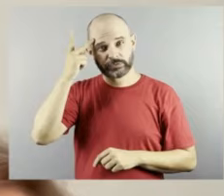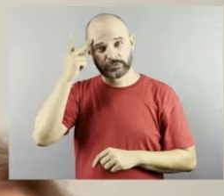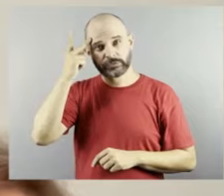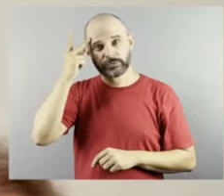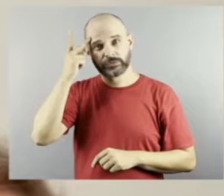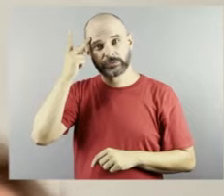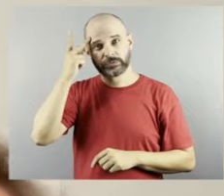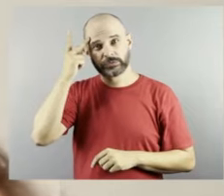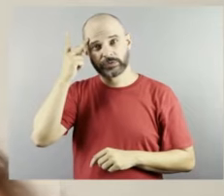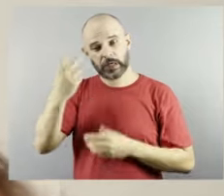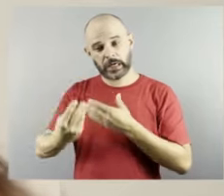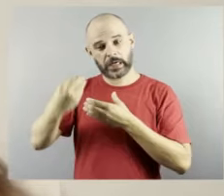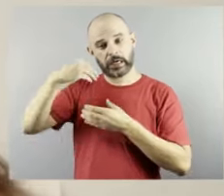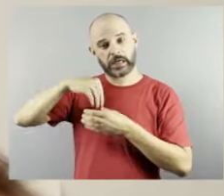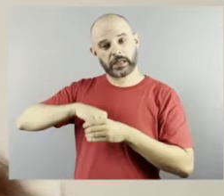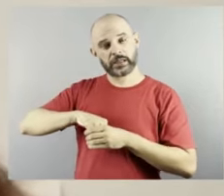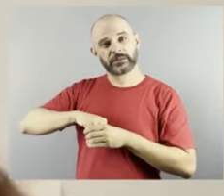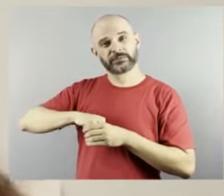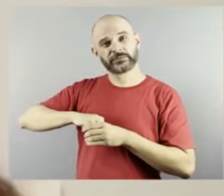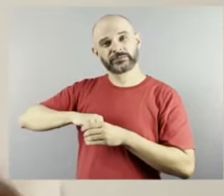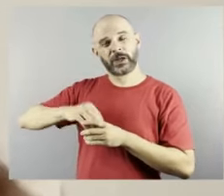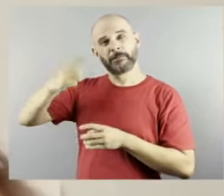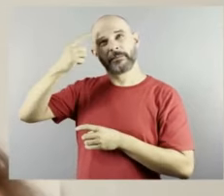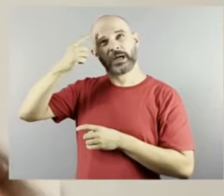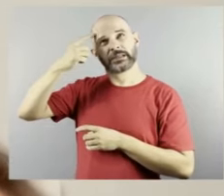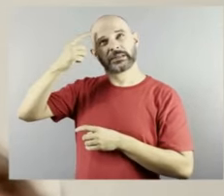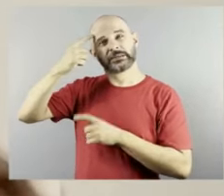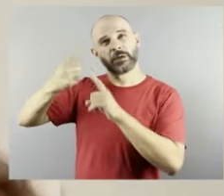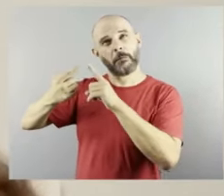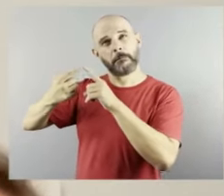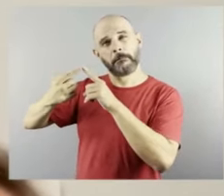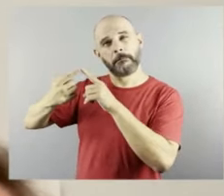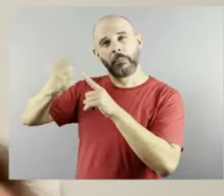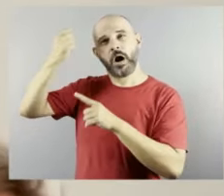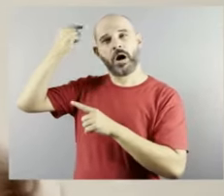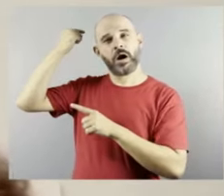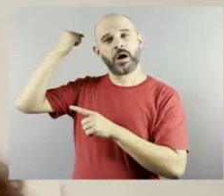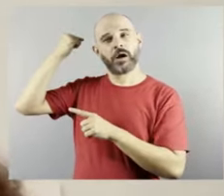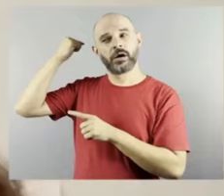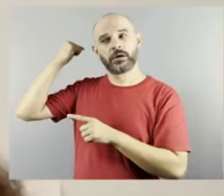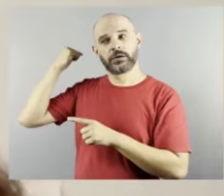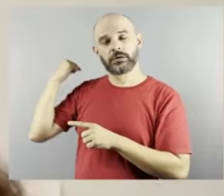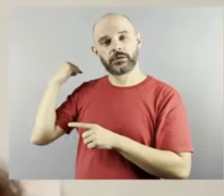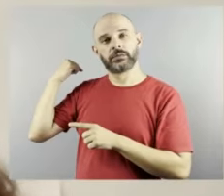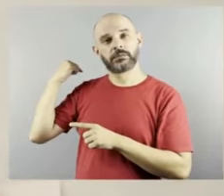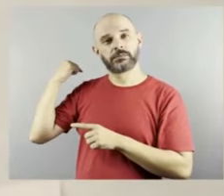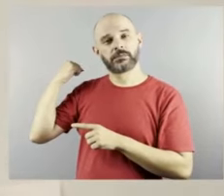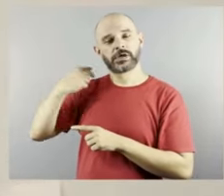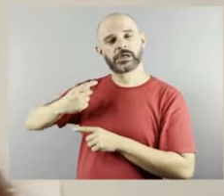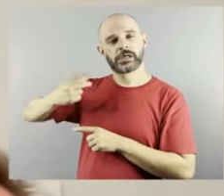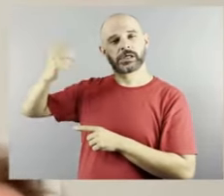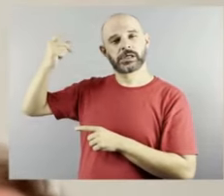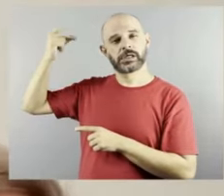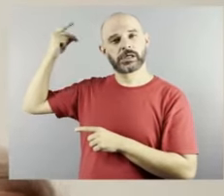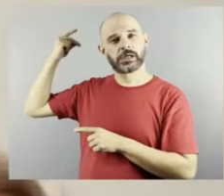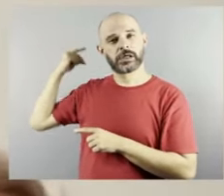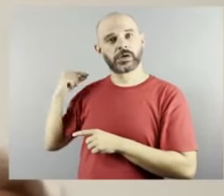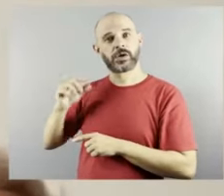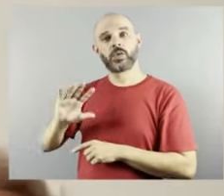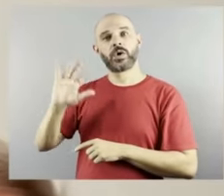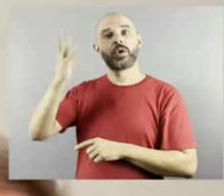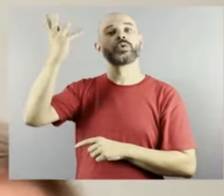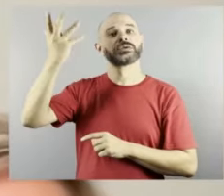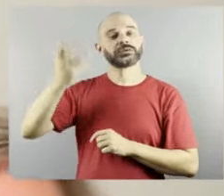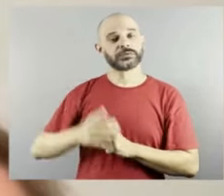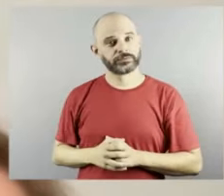com aquele com aquela visão muito muito retrógrada mesmo dos acontecimentos e e ela está naquele lugar